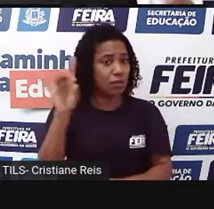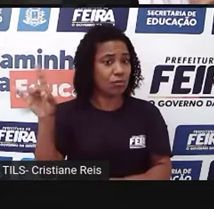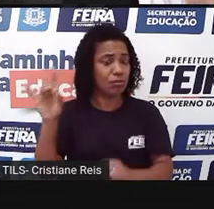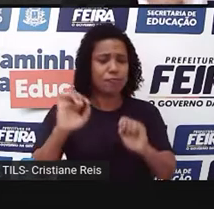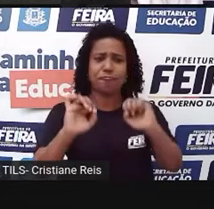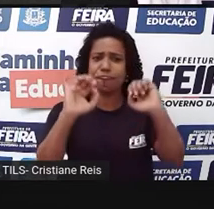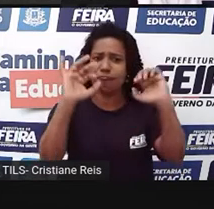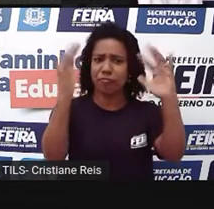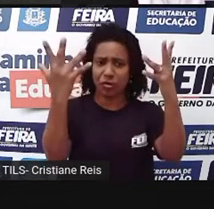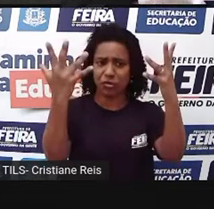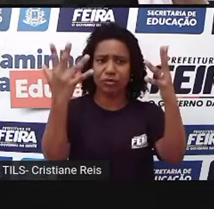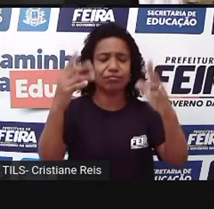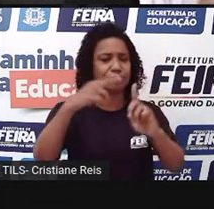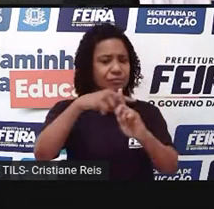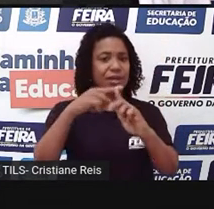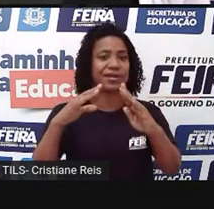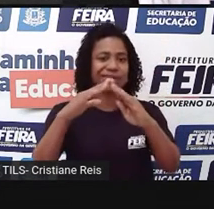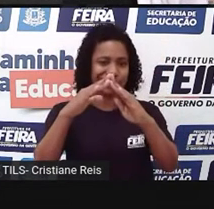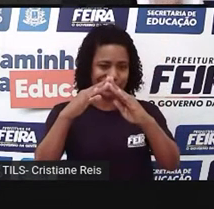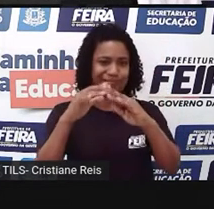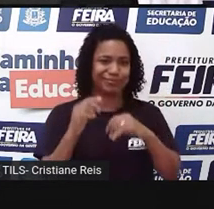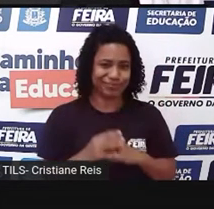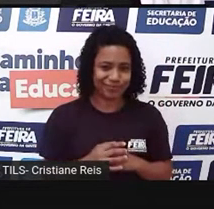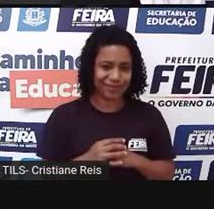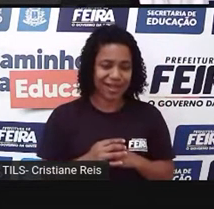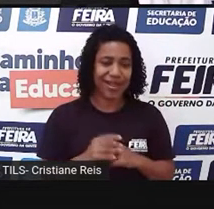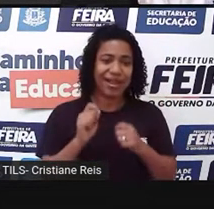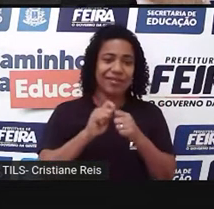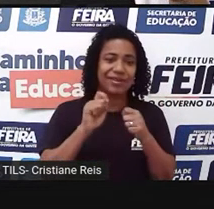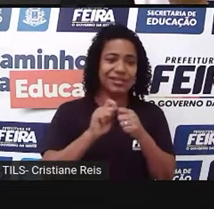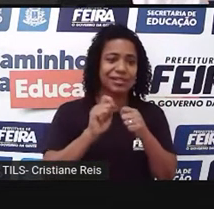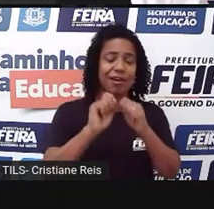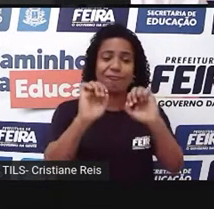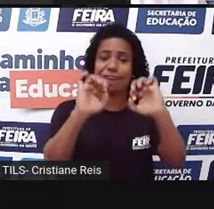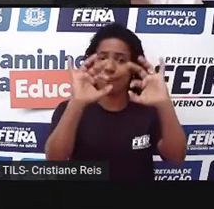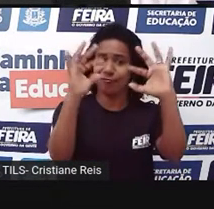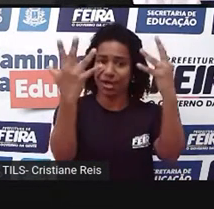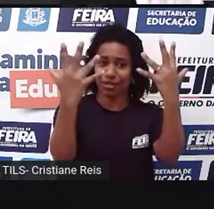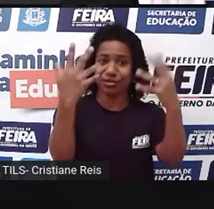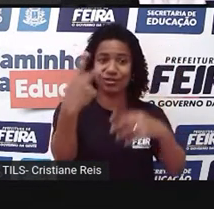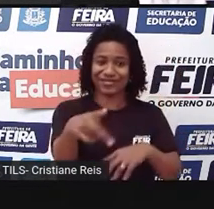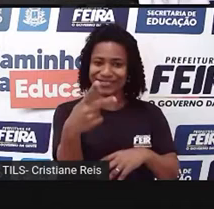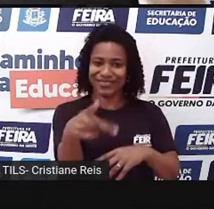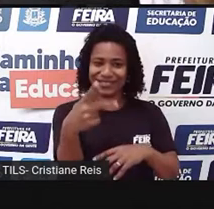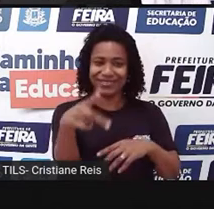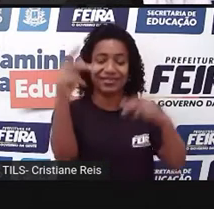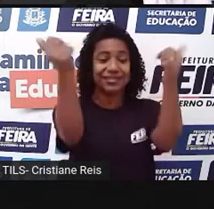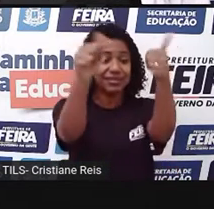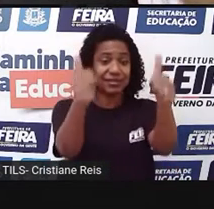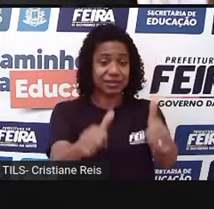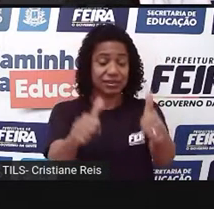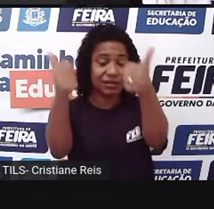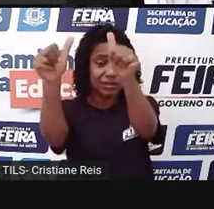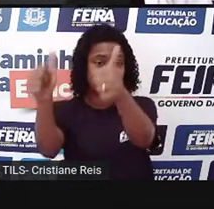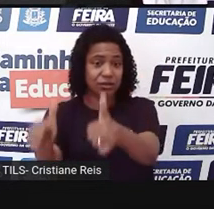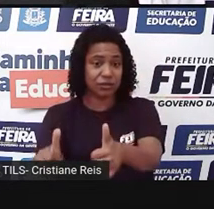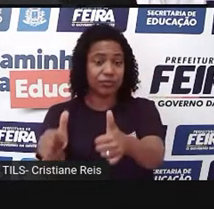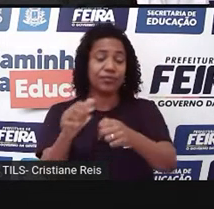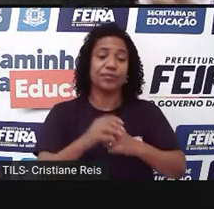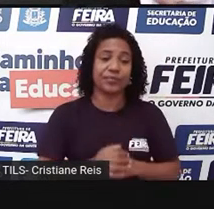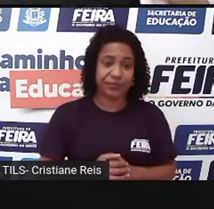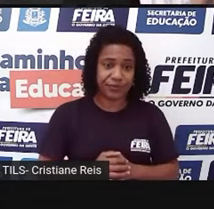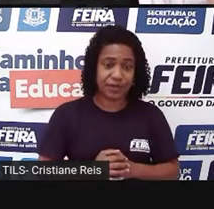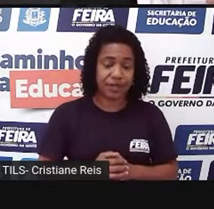ali, né, da igreja. Aí comemorava-se, né, o santo daquela paróquia ali, daquela cidade, daquele espaço,